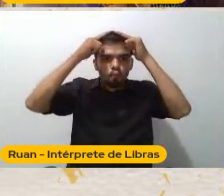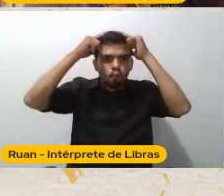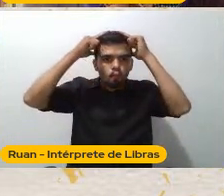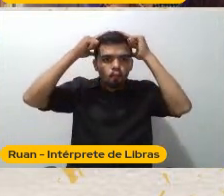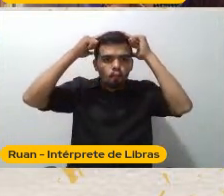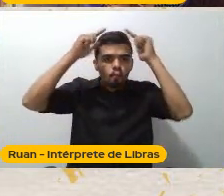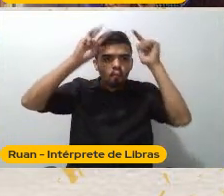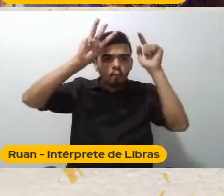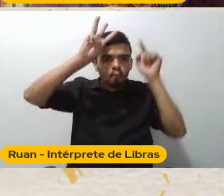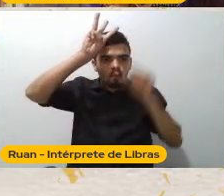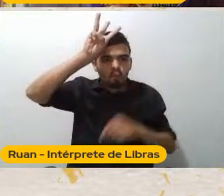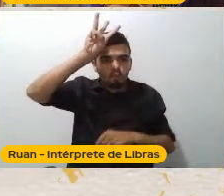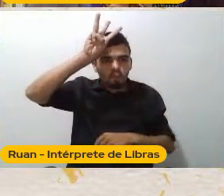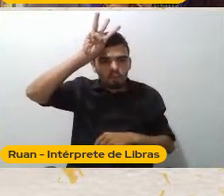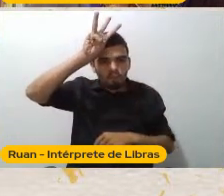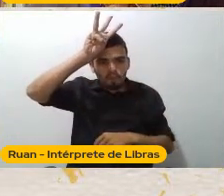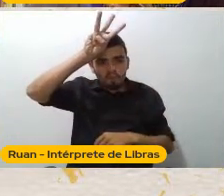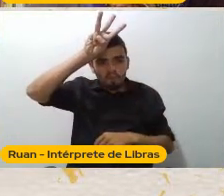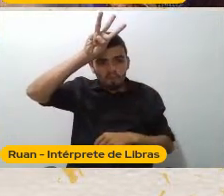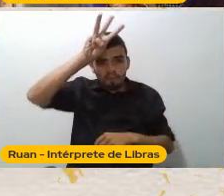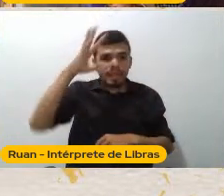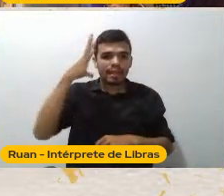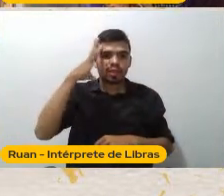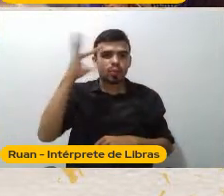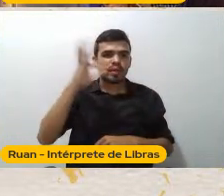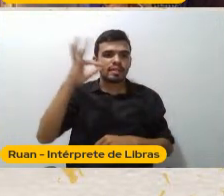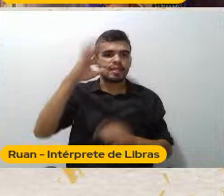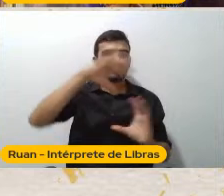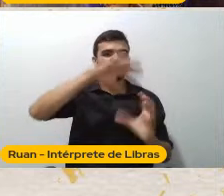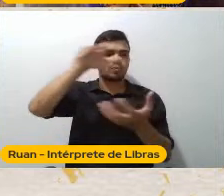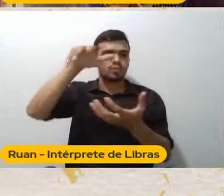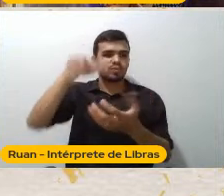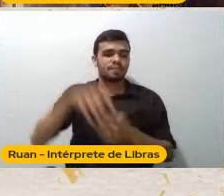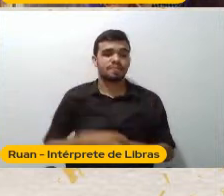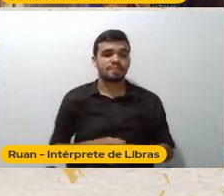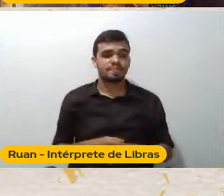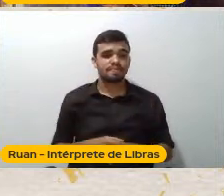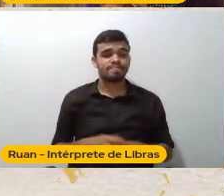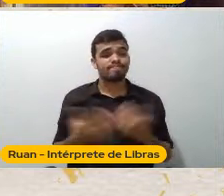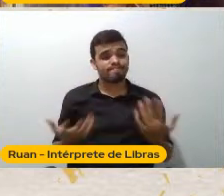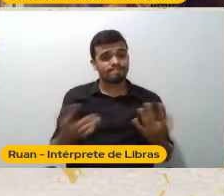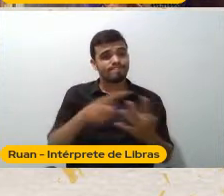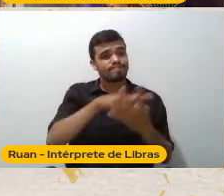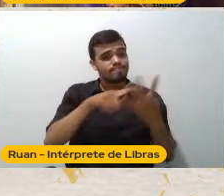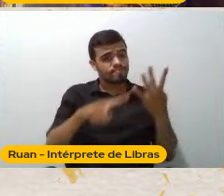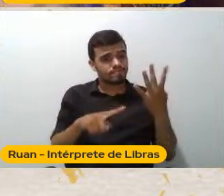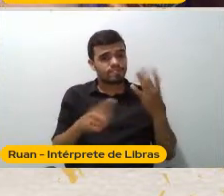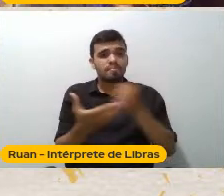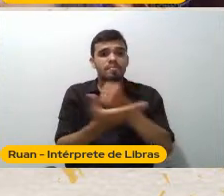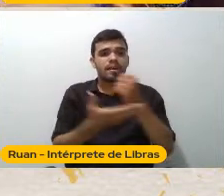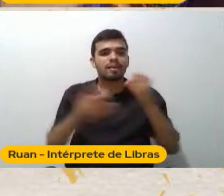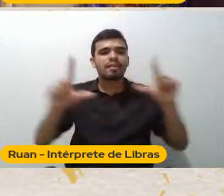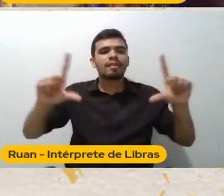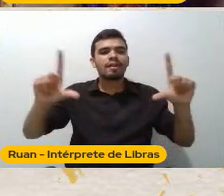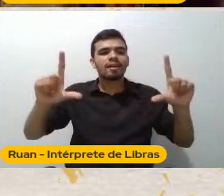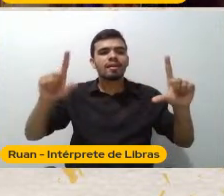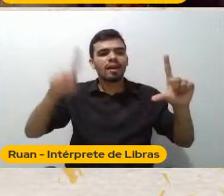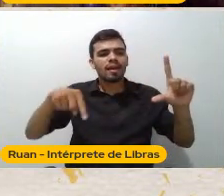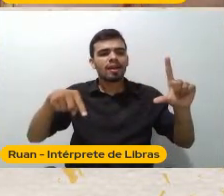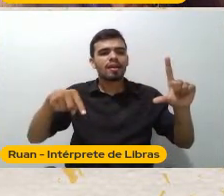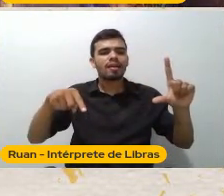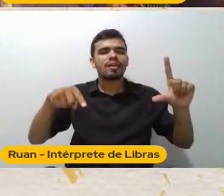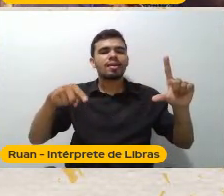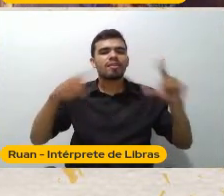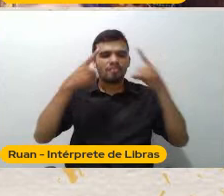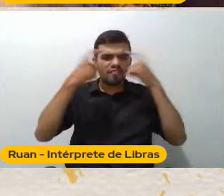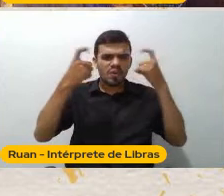violência E no escárnio Na violência E no sistema Do bullying Claro A gente vai pensar Mas